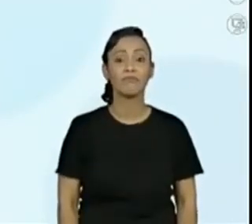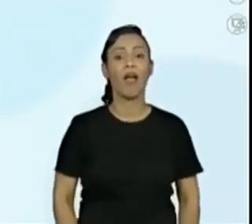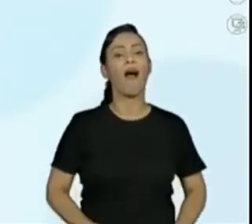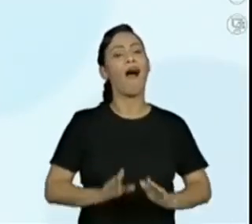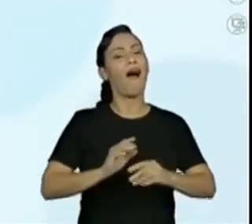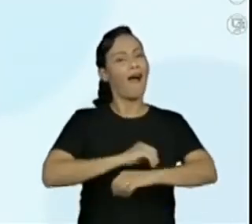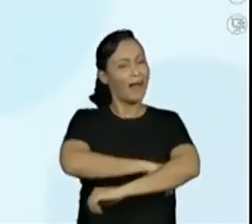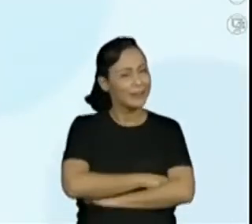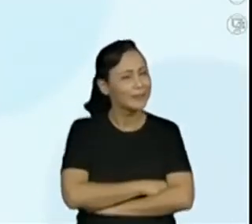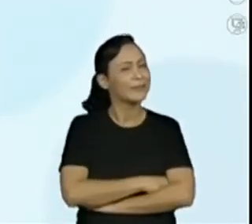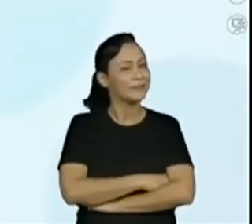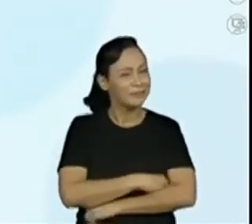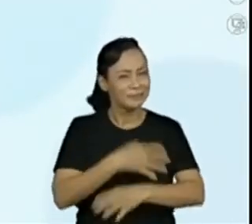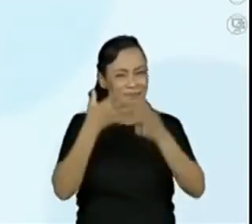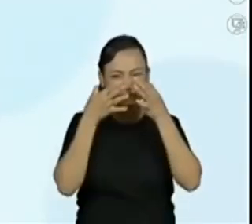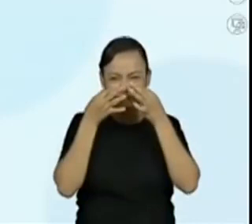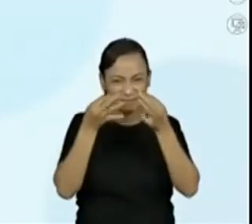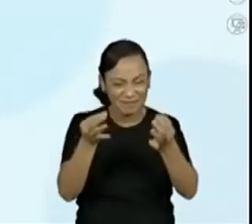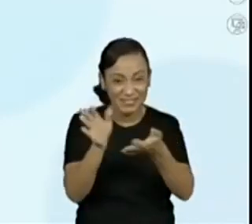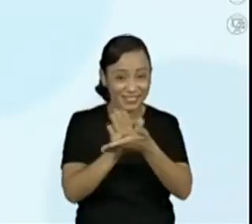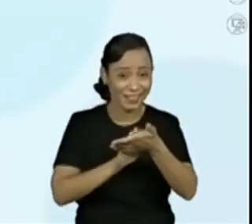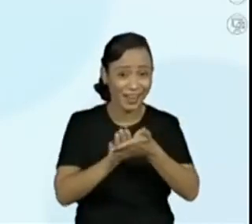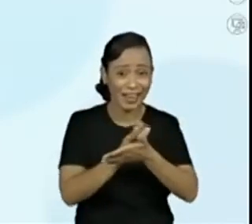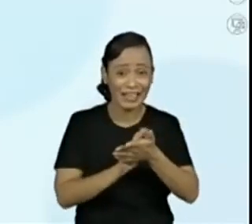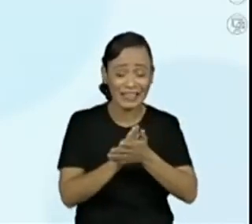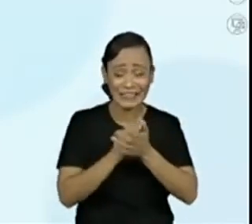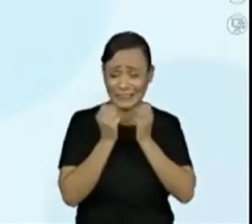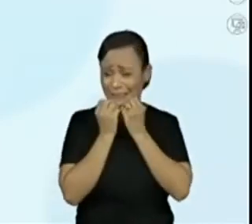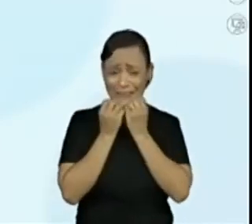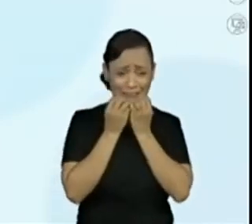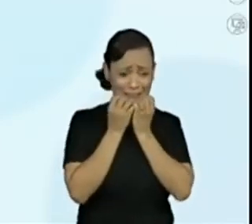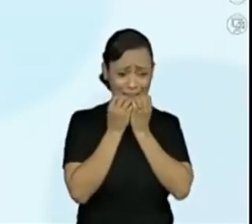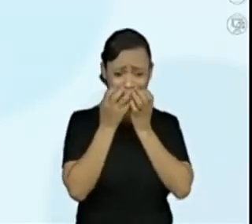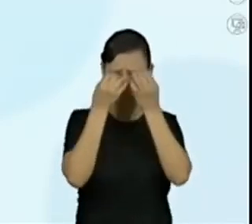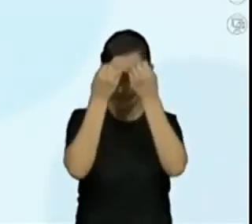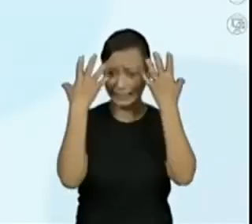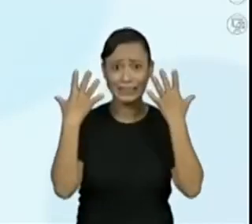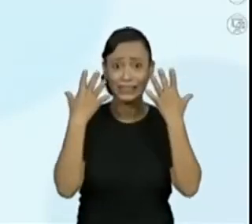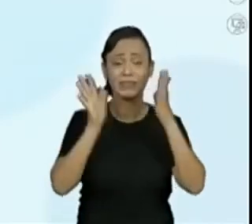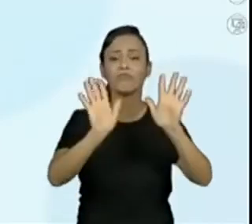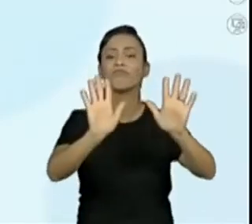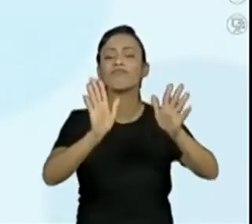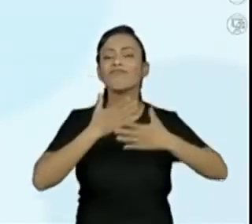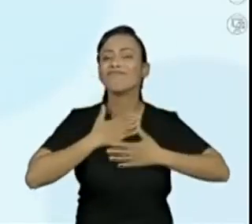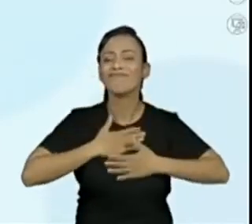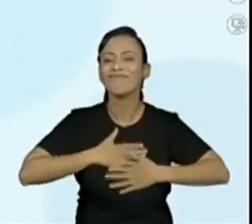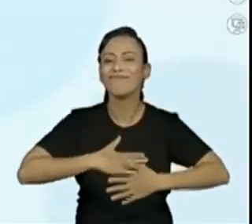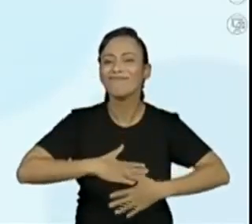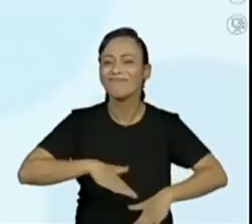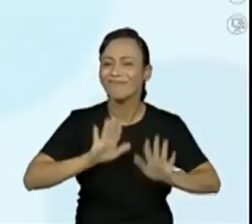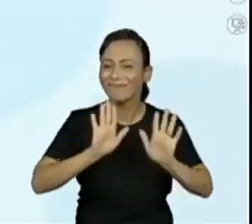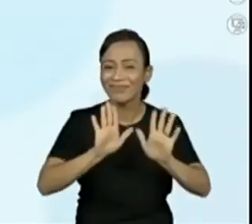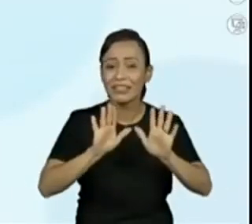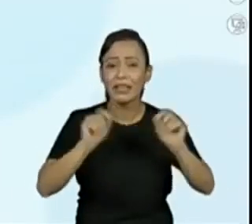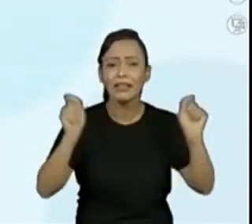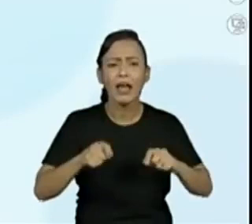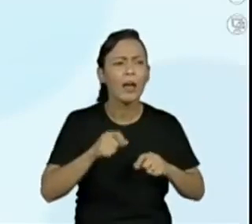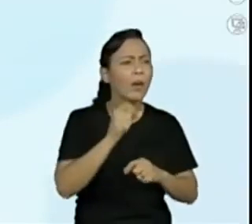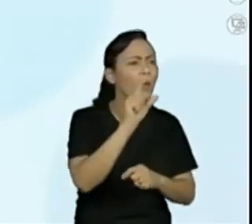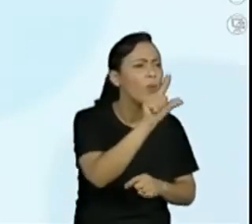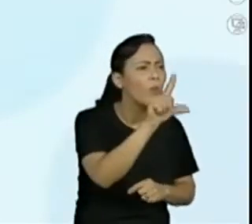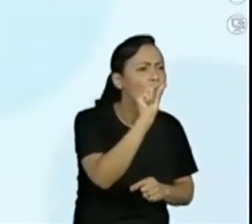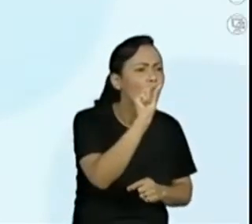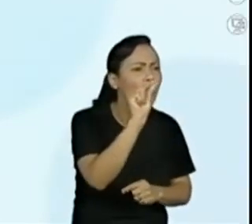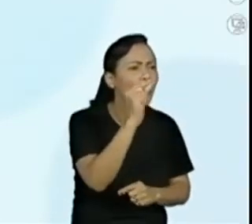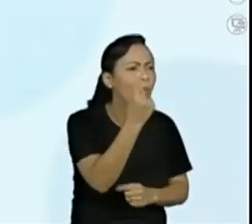atenção na situação, problema, olha a imagem e fala que são apenas essas três. Eles estão colocando ali duas equipes, duas equipes.